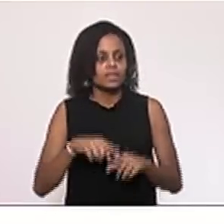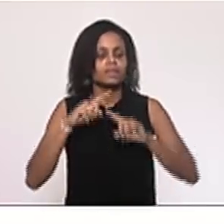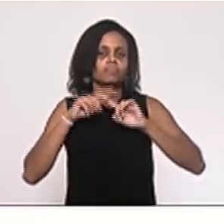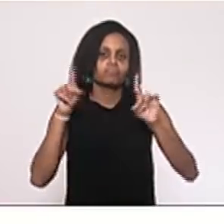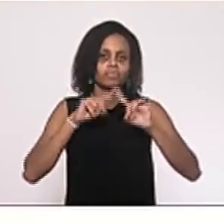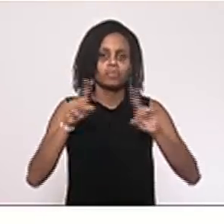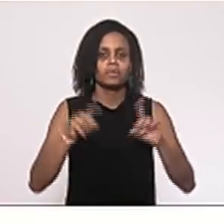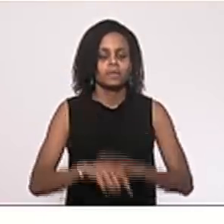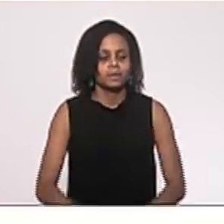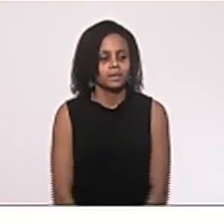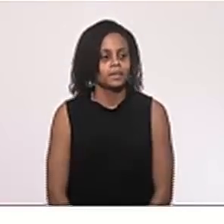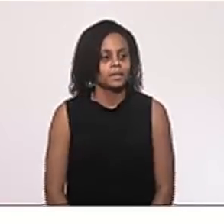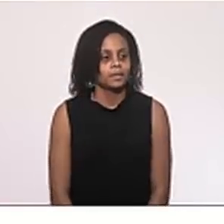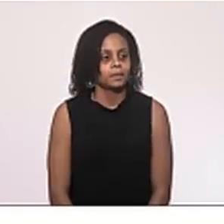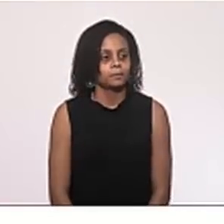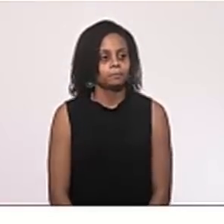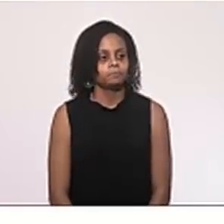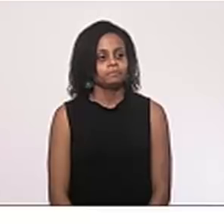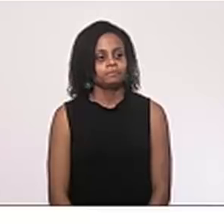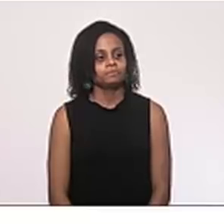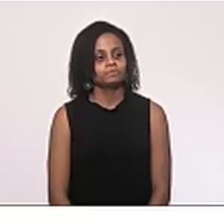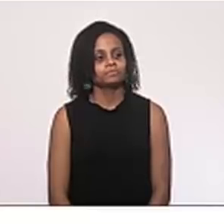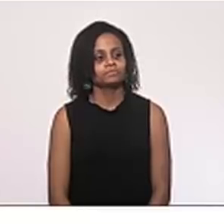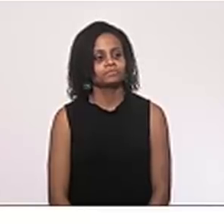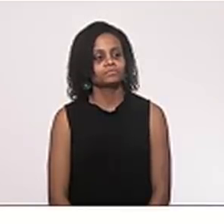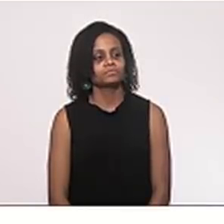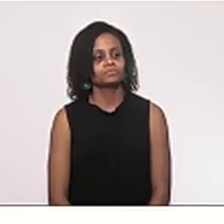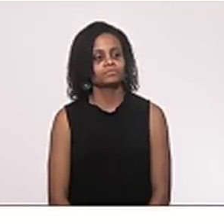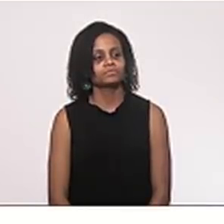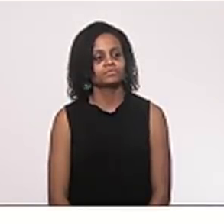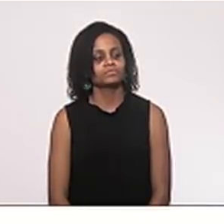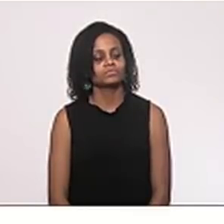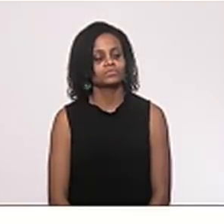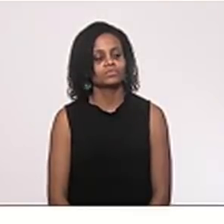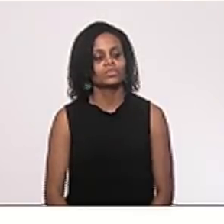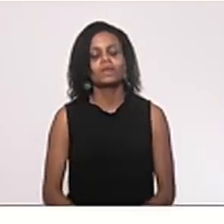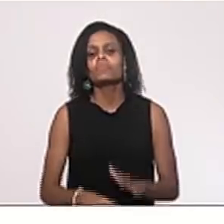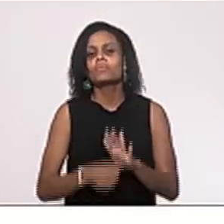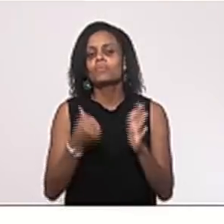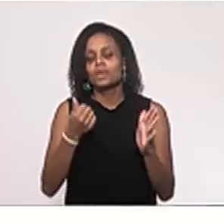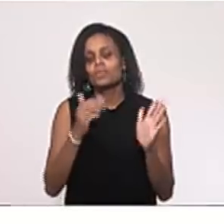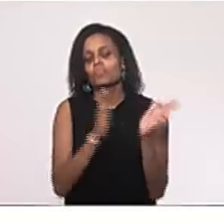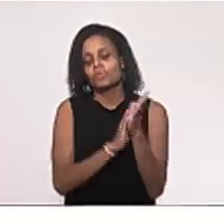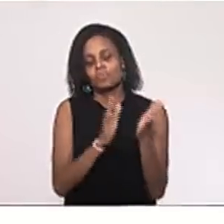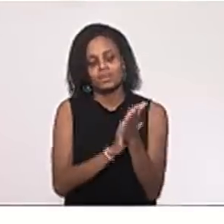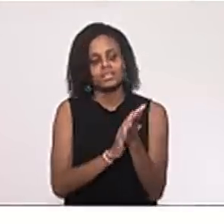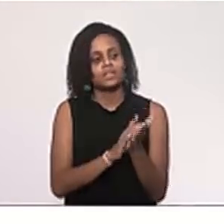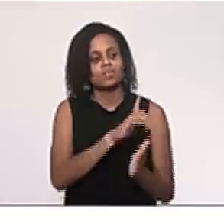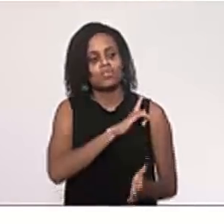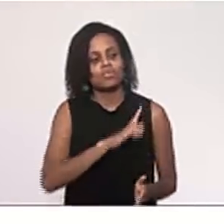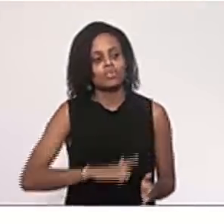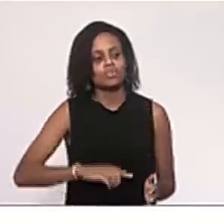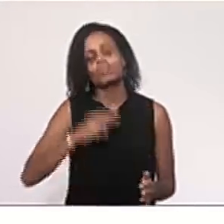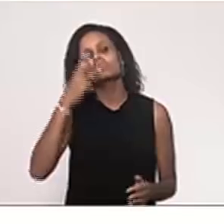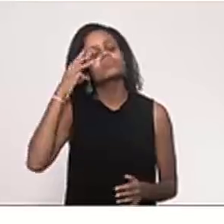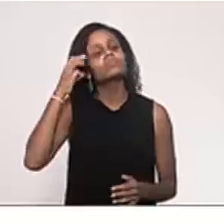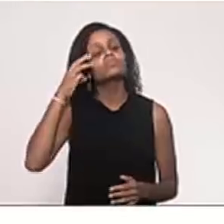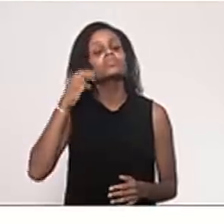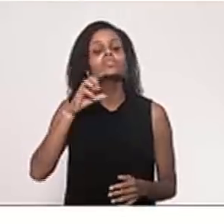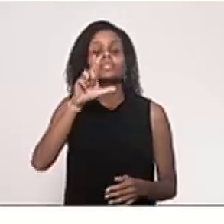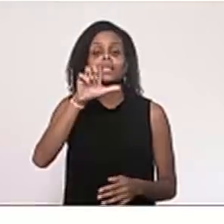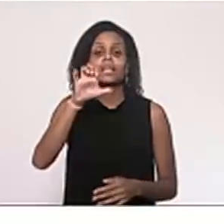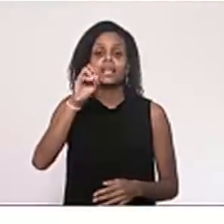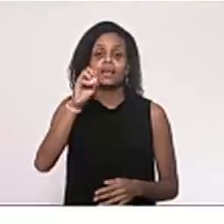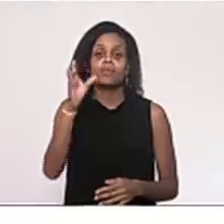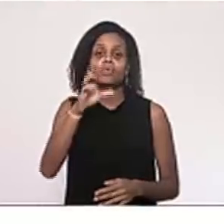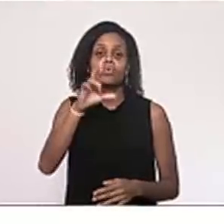Paul Bell. Obrigado, Rodrigo. Primeiro eu quero parabenizar ao governador Wilson pela escolha do Léo Rodrigues como secretário, um